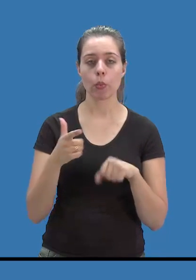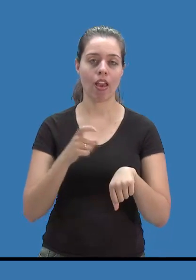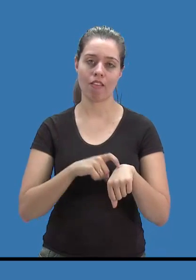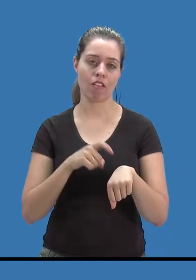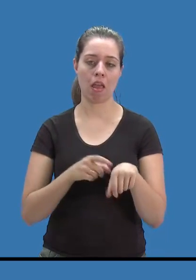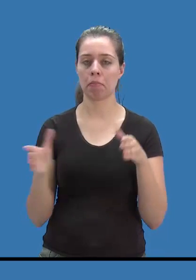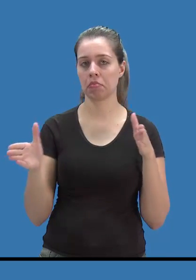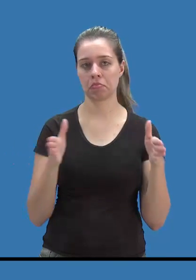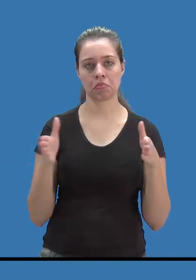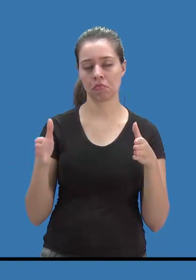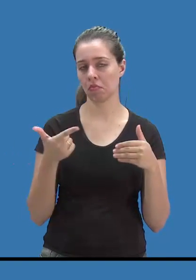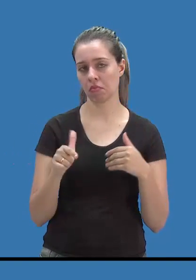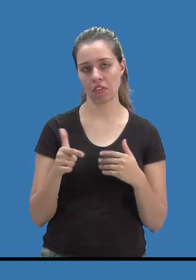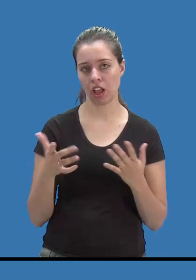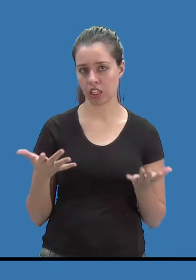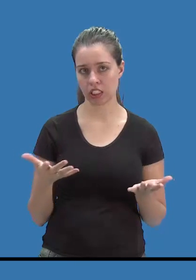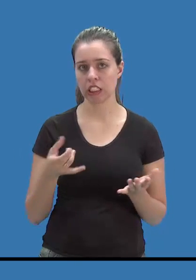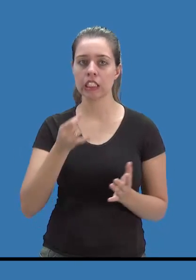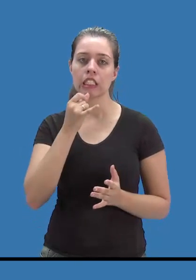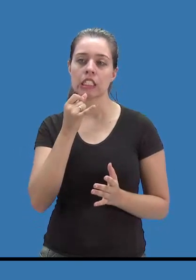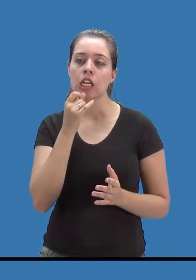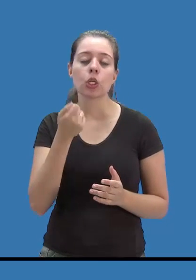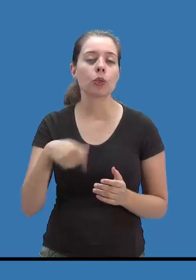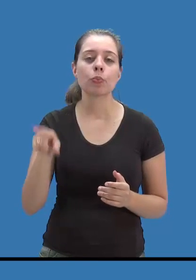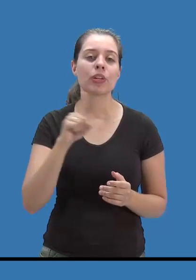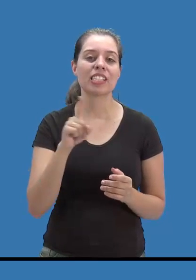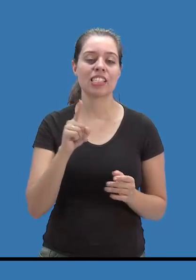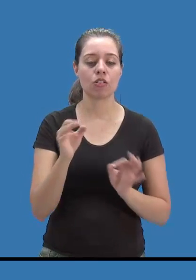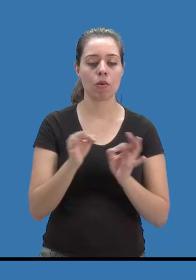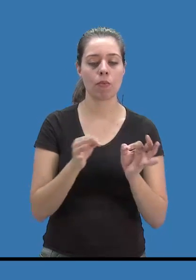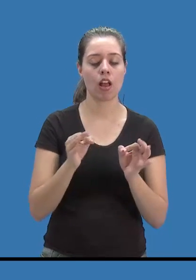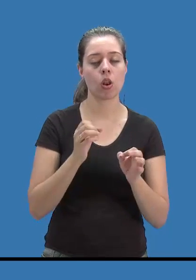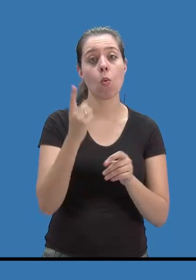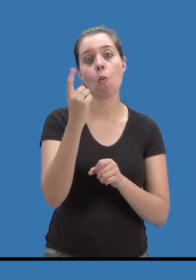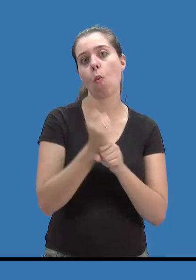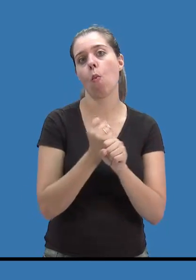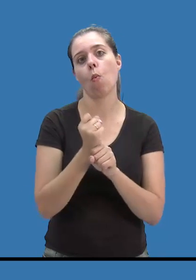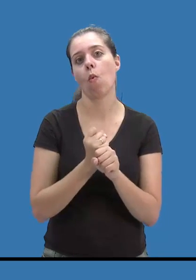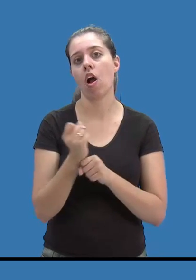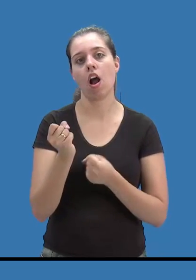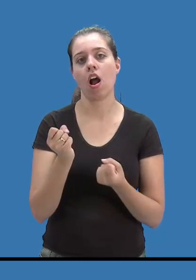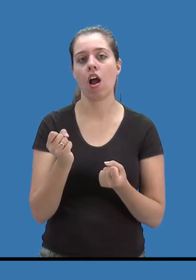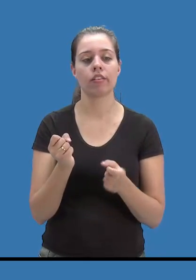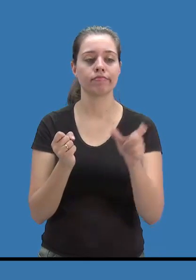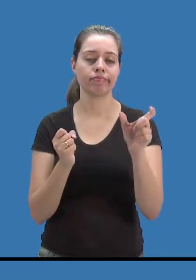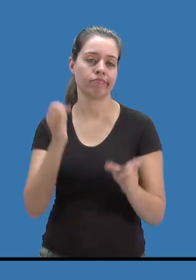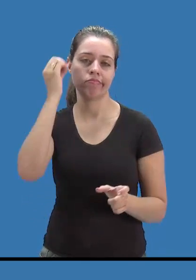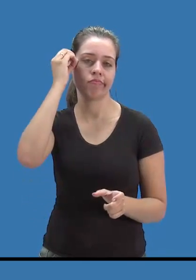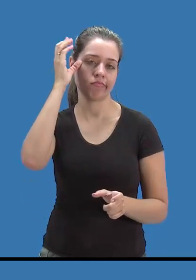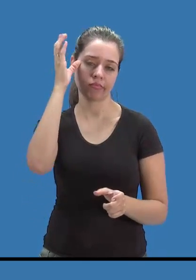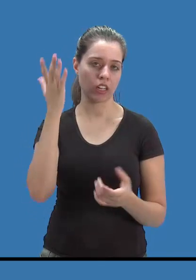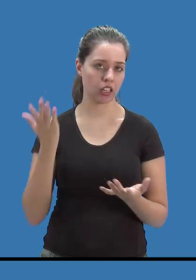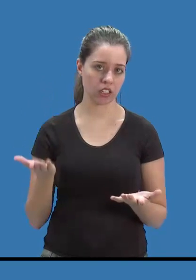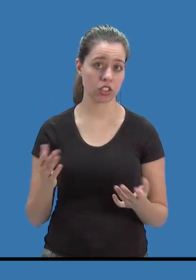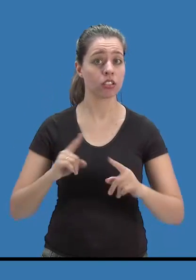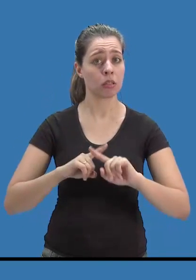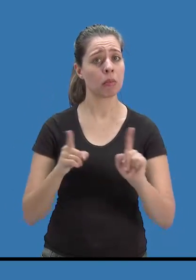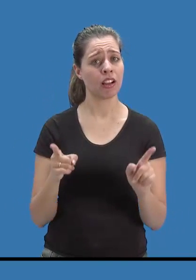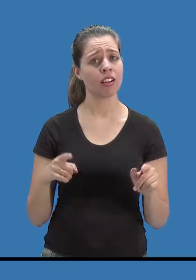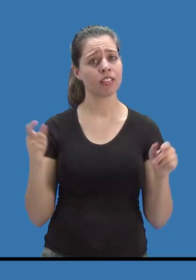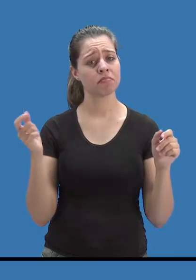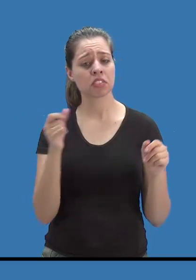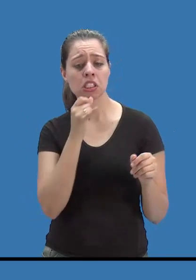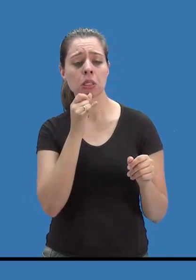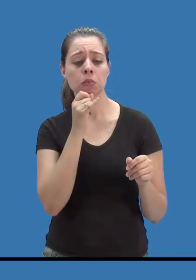máximo ou mínimo. Então eu não vou precisar traçar para o ano inteiro um planejamento para o aluno com altas habilidades, mas durante um tempo eu